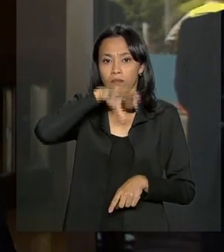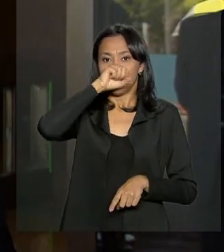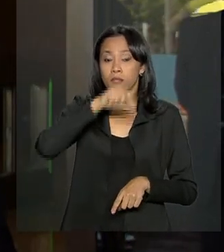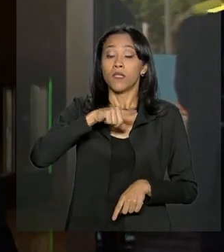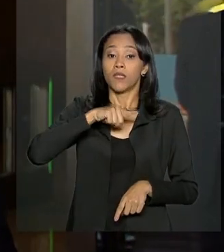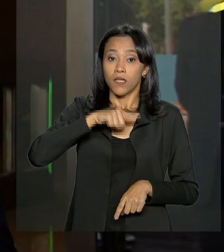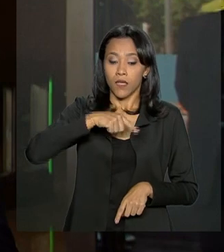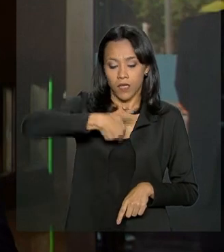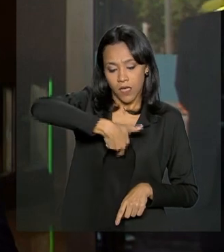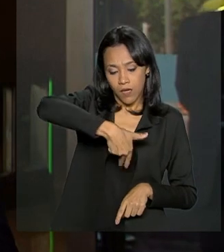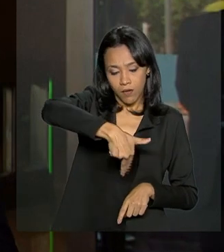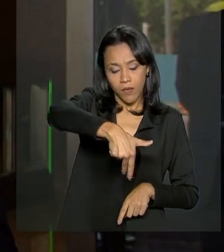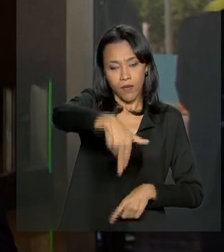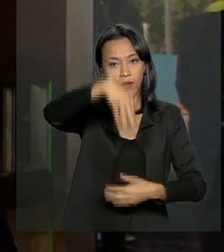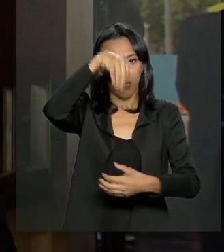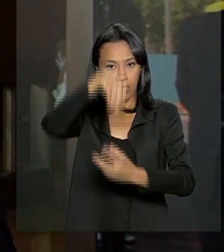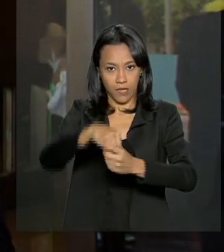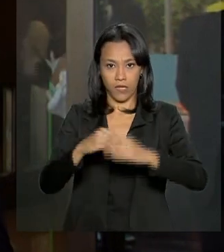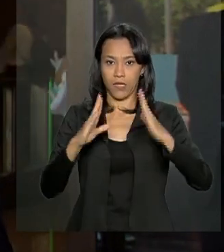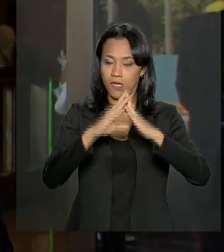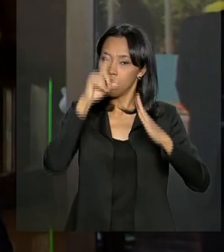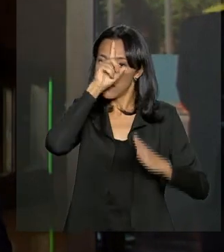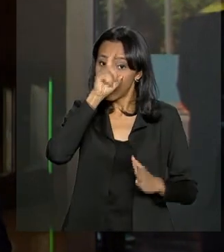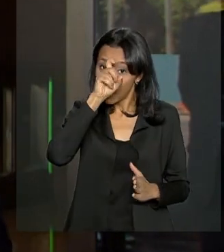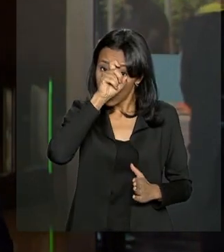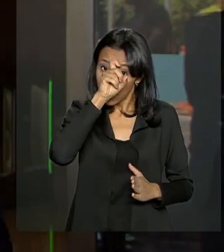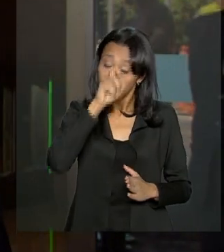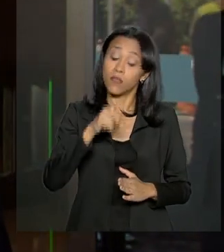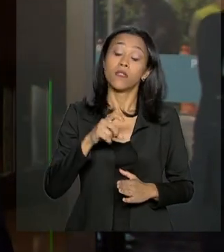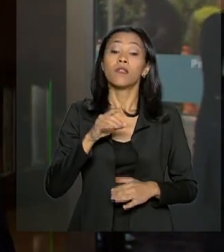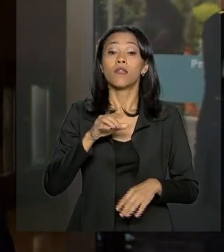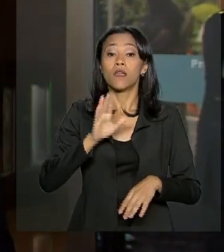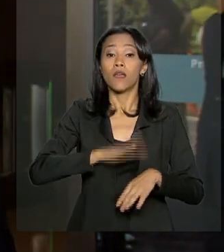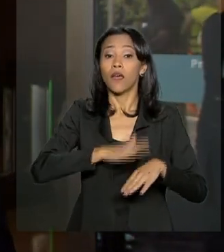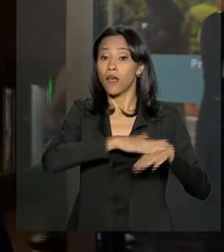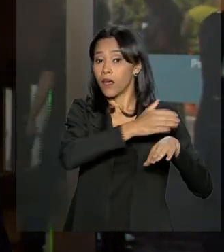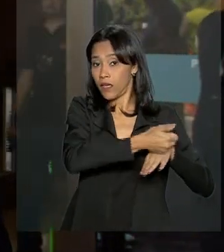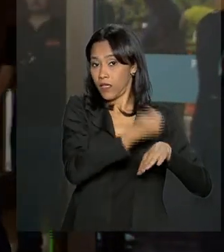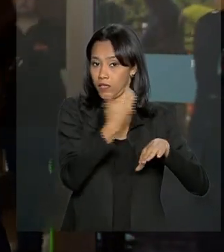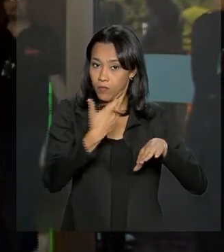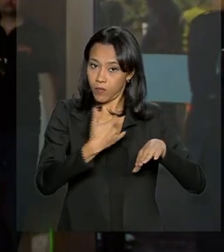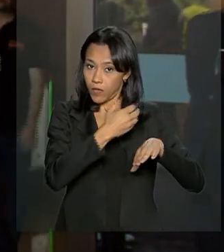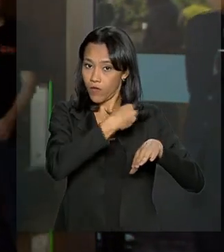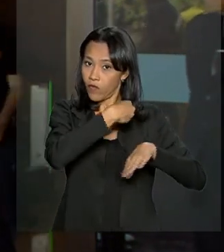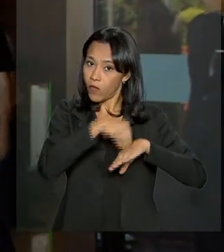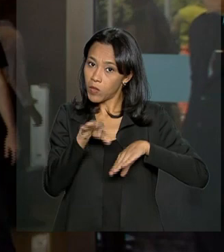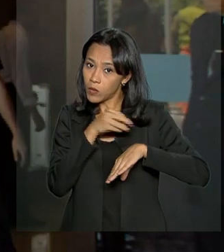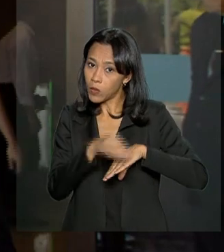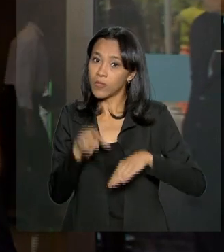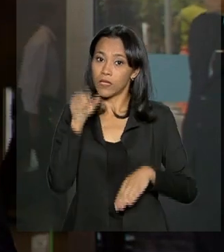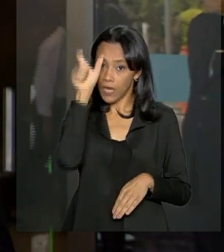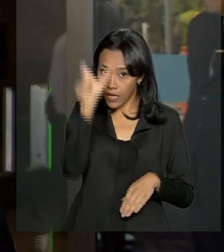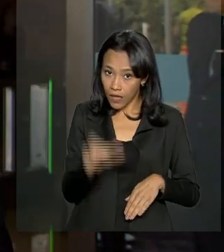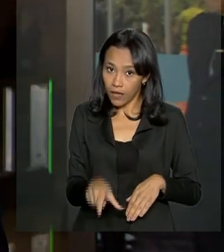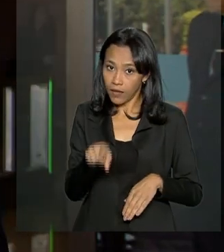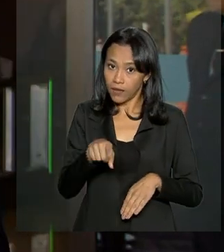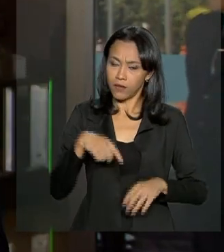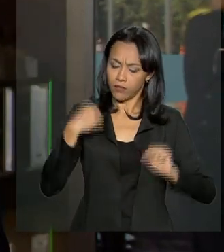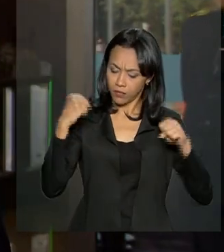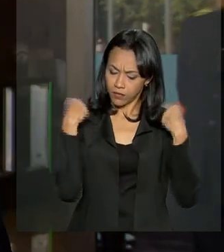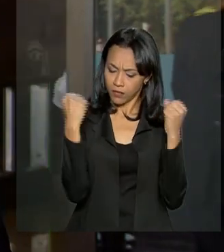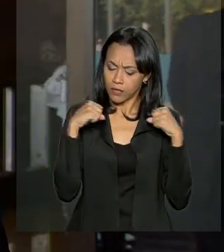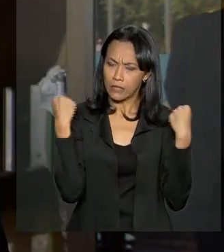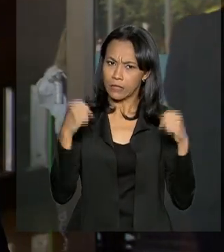caminhadas nos corredores do hospital. De acordo com informações da presidência da República, esses exercícios têm se tornado cada vez mais